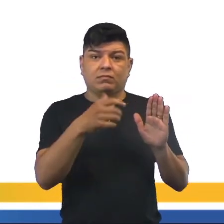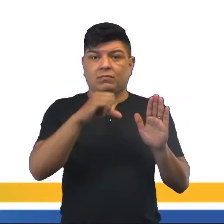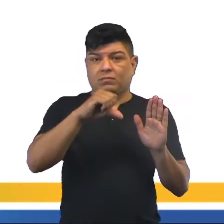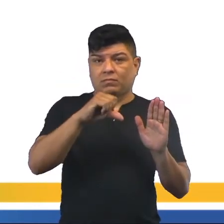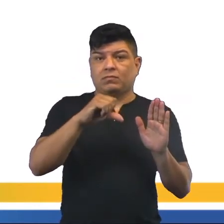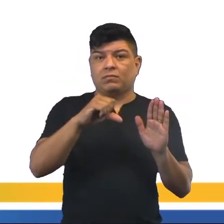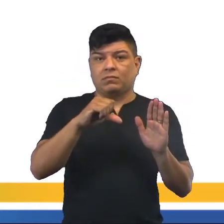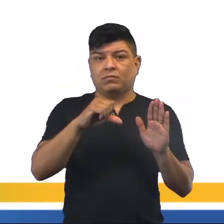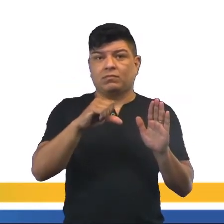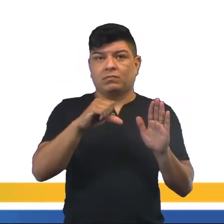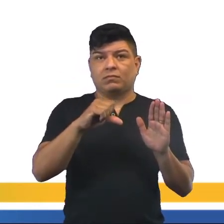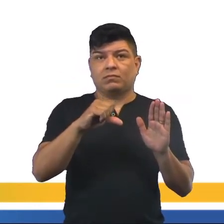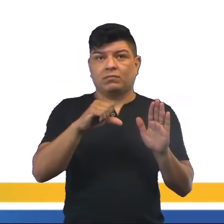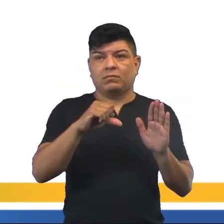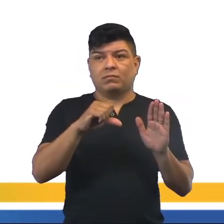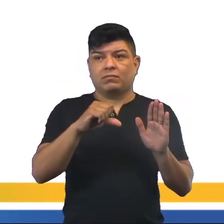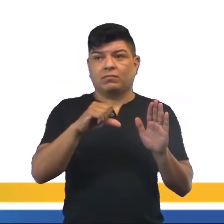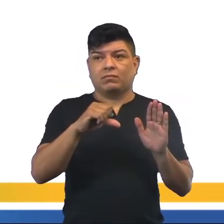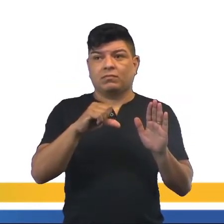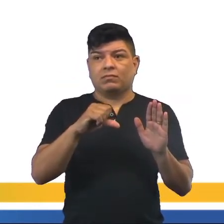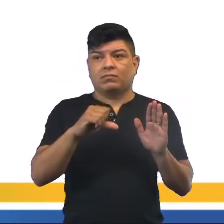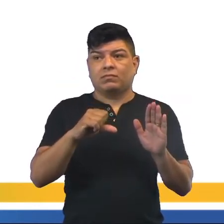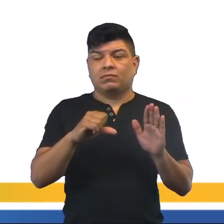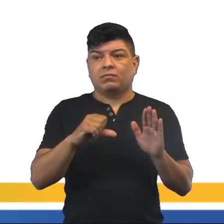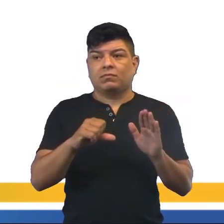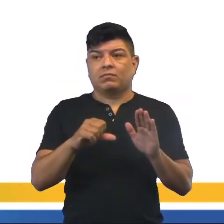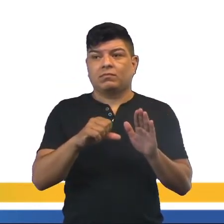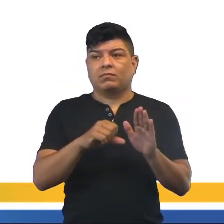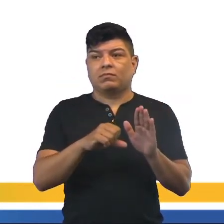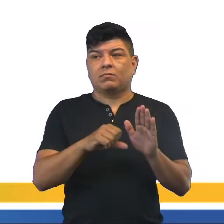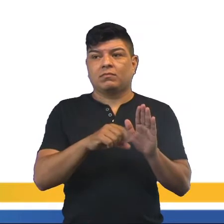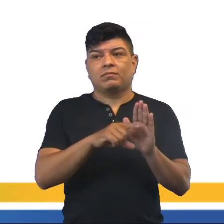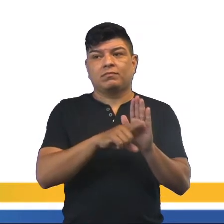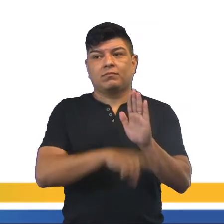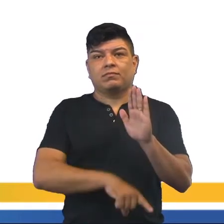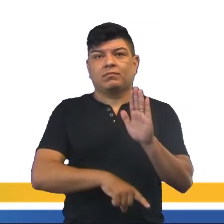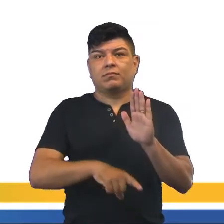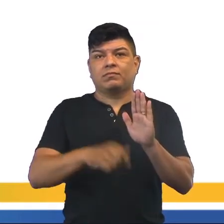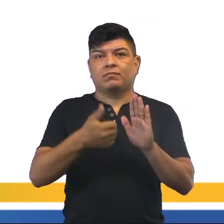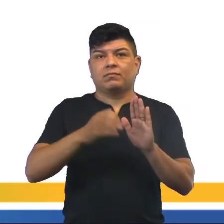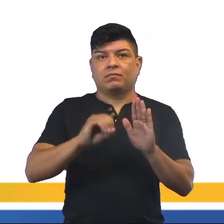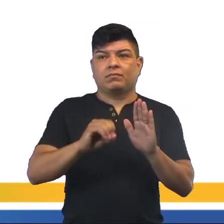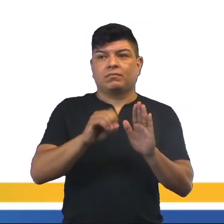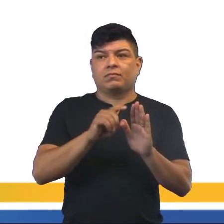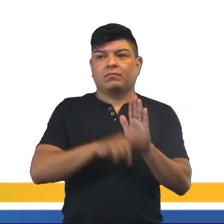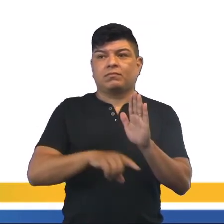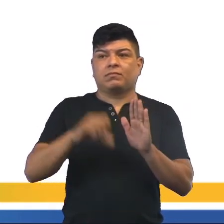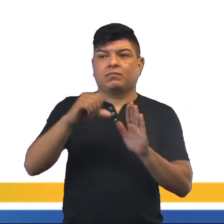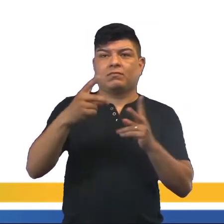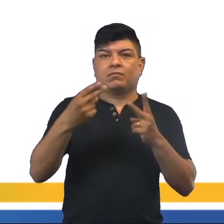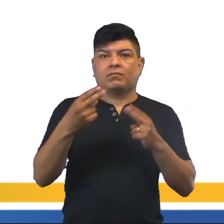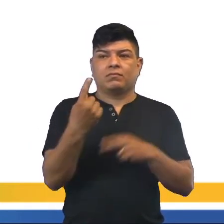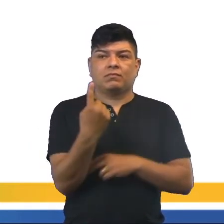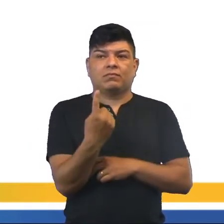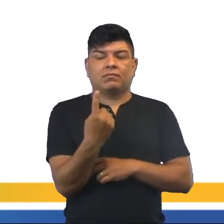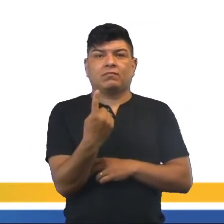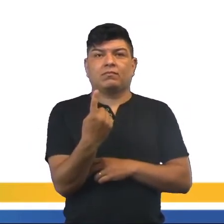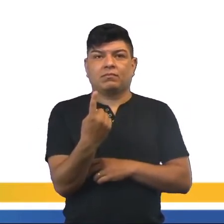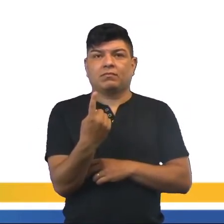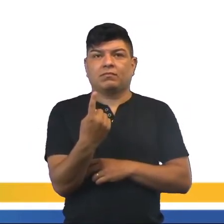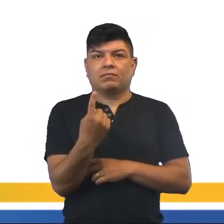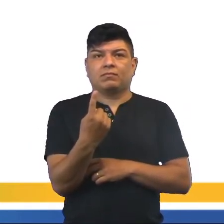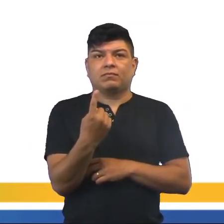fazer uma subtração. 10 menos 9 é 1, esse 1 é negativo.